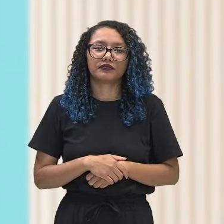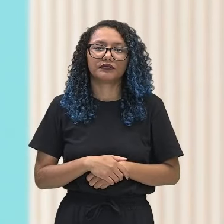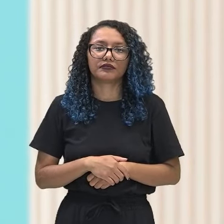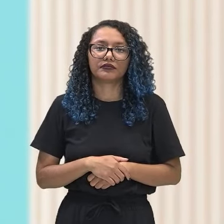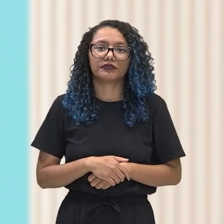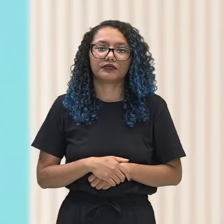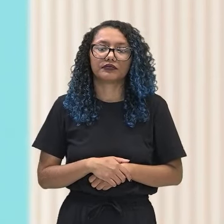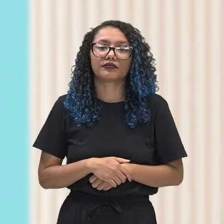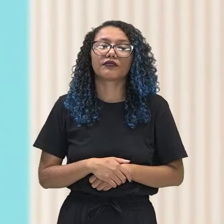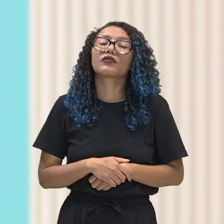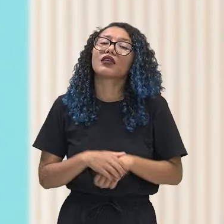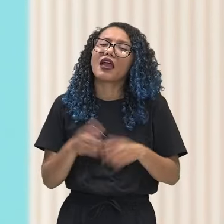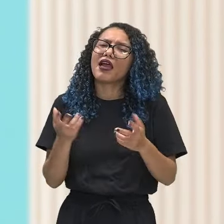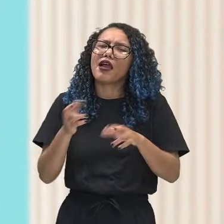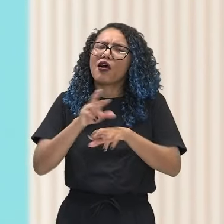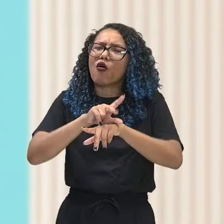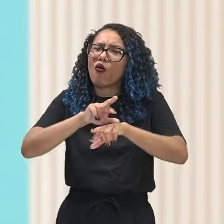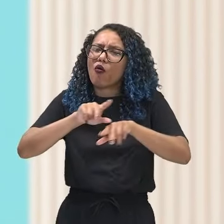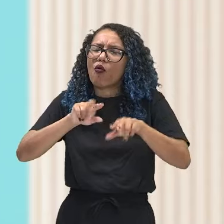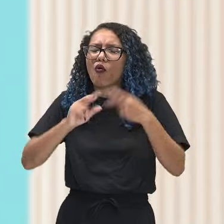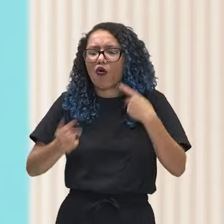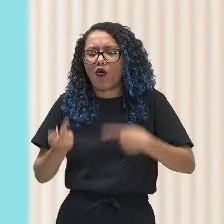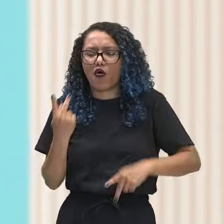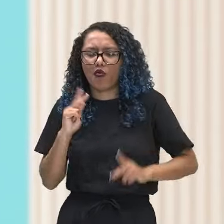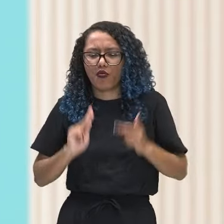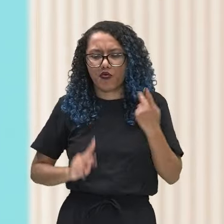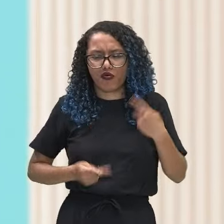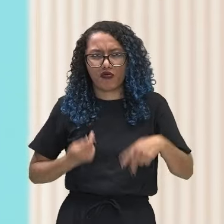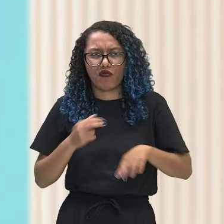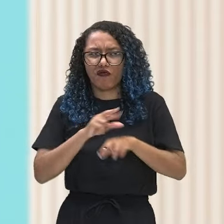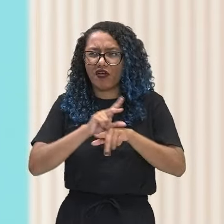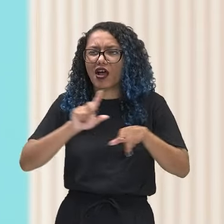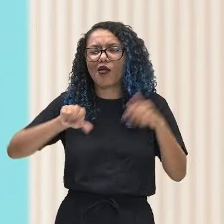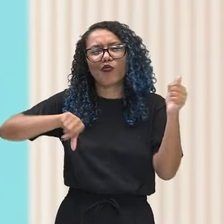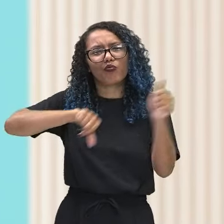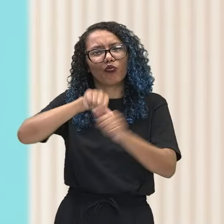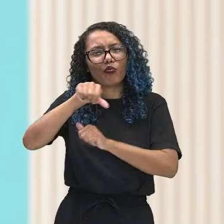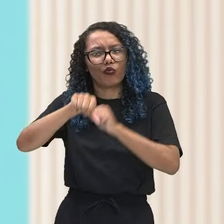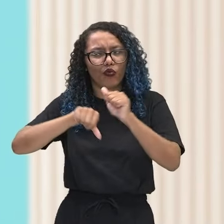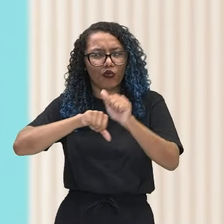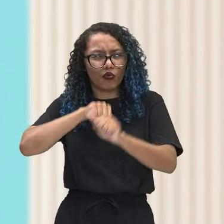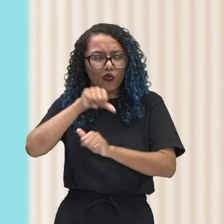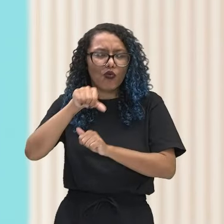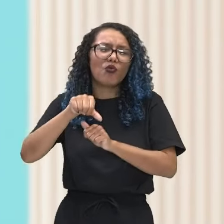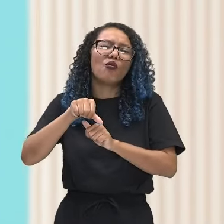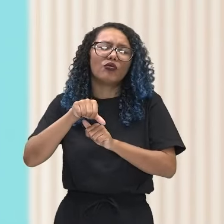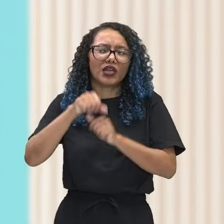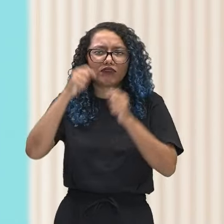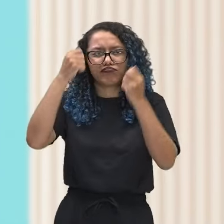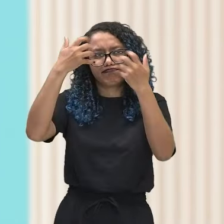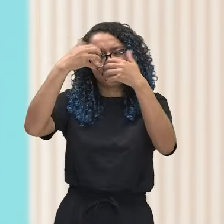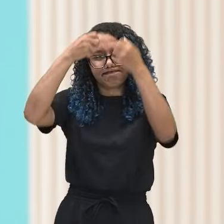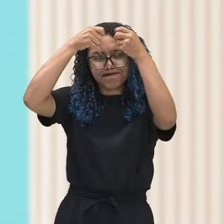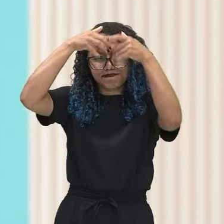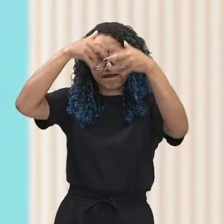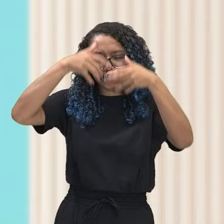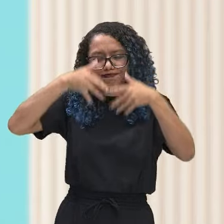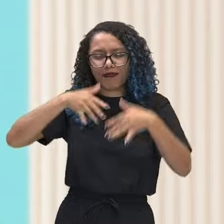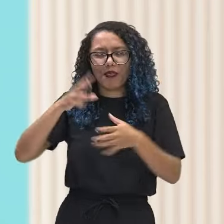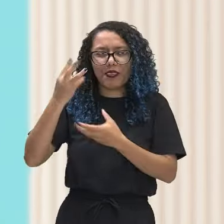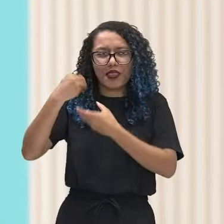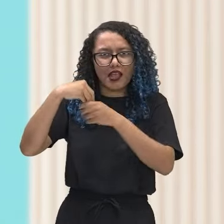dopamina, de neurotransmissores dentro do cérebro do jovem e que isso gera